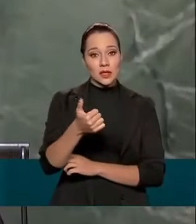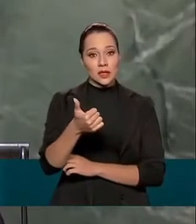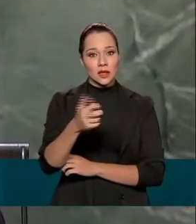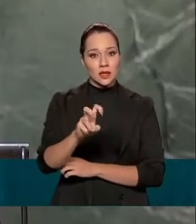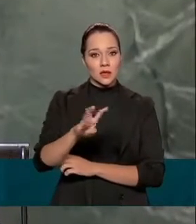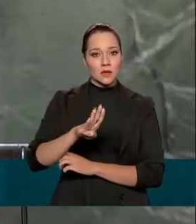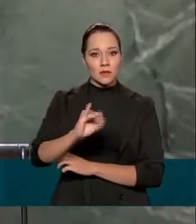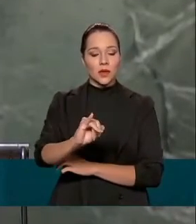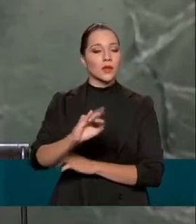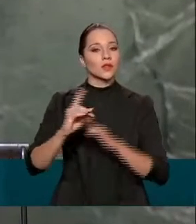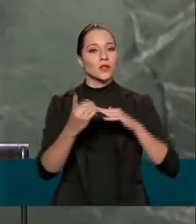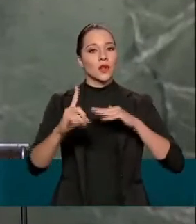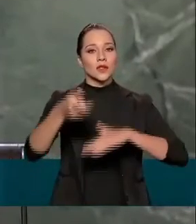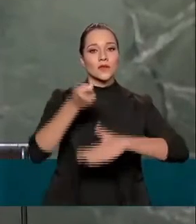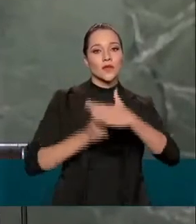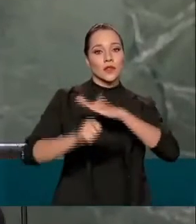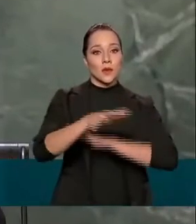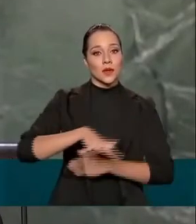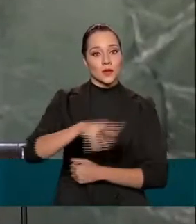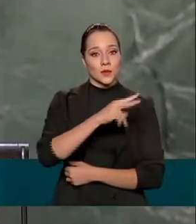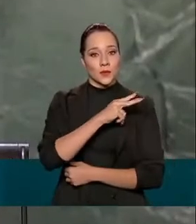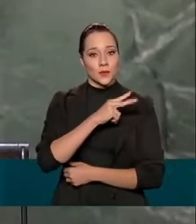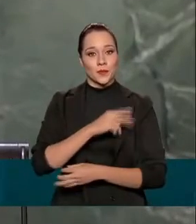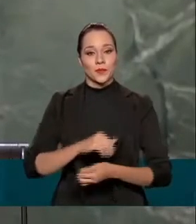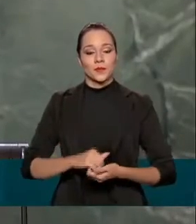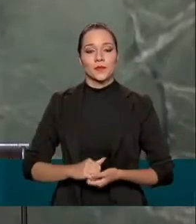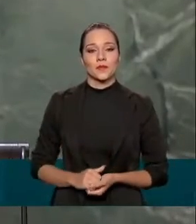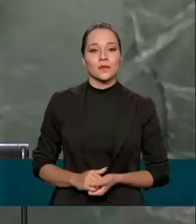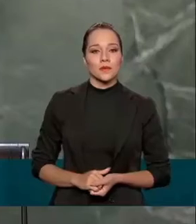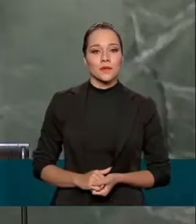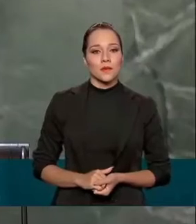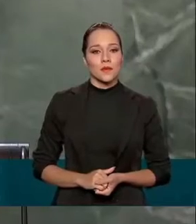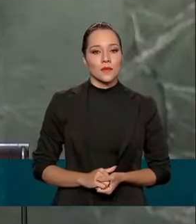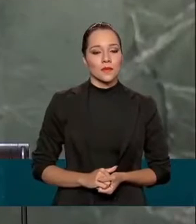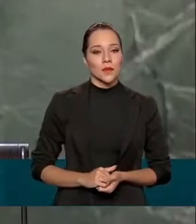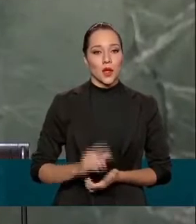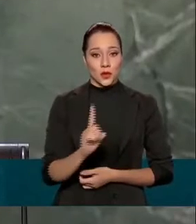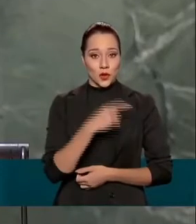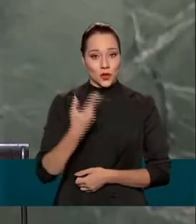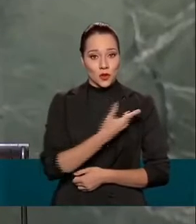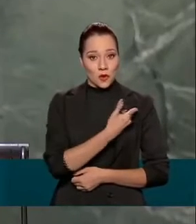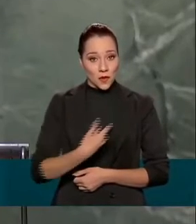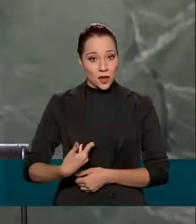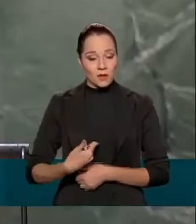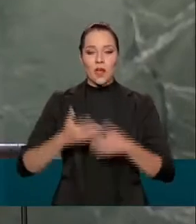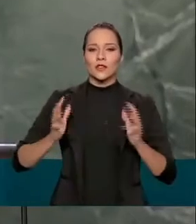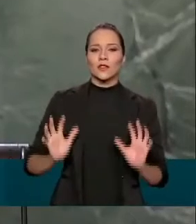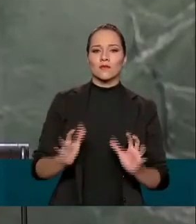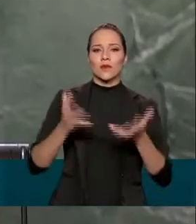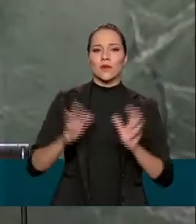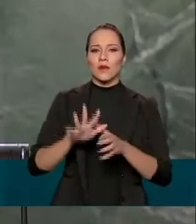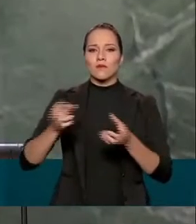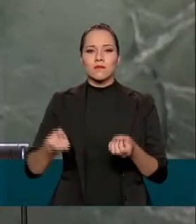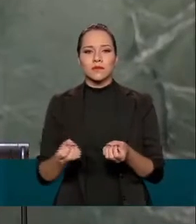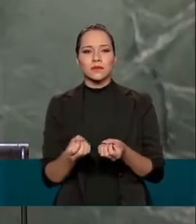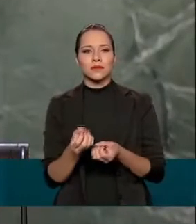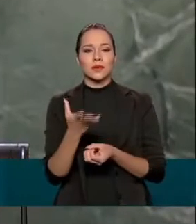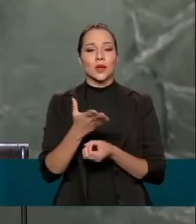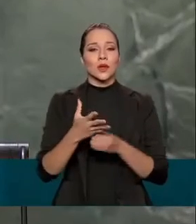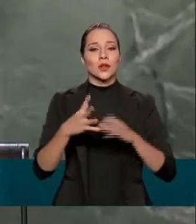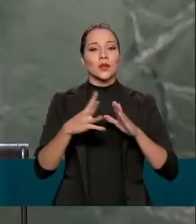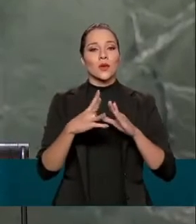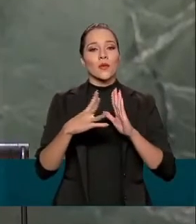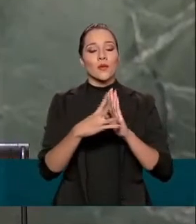dólares em investimentos privados. Em nosso governo, promovemos o ressurgimento do modal